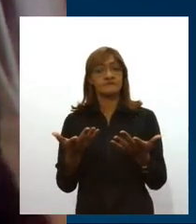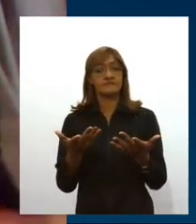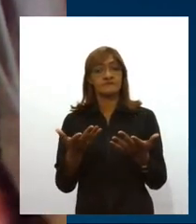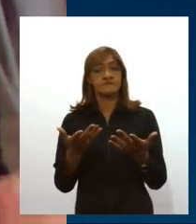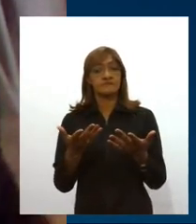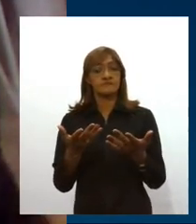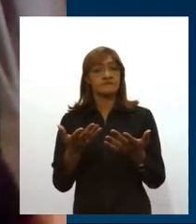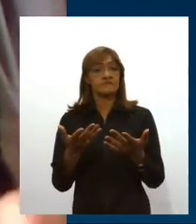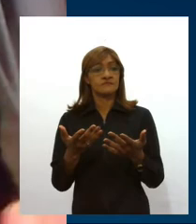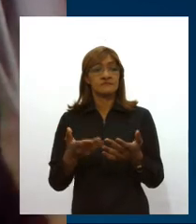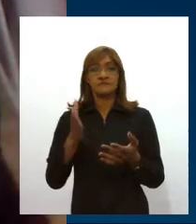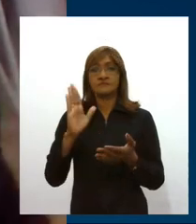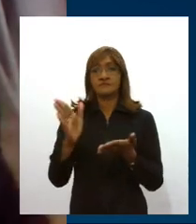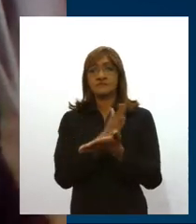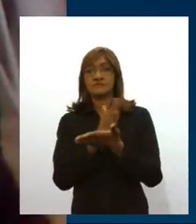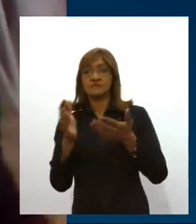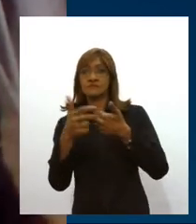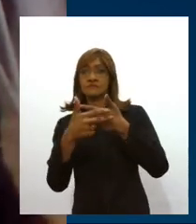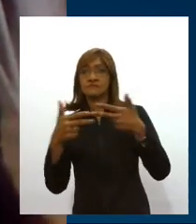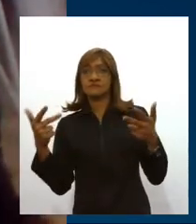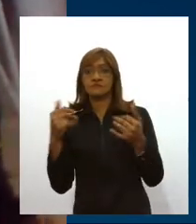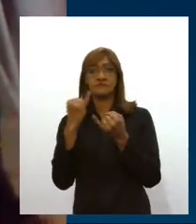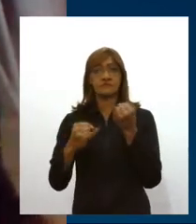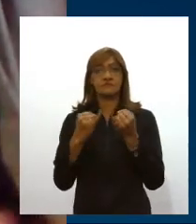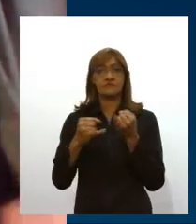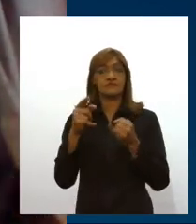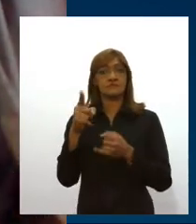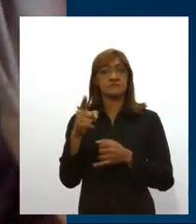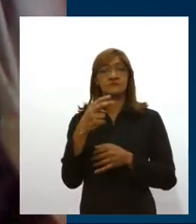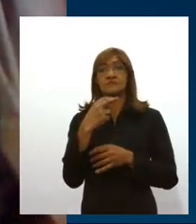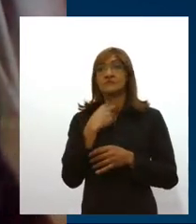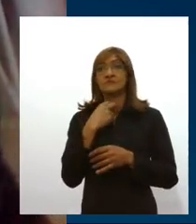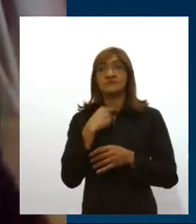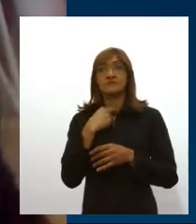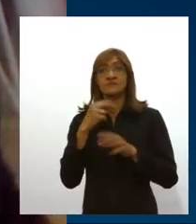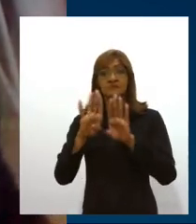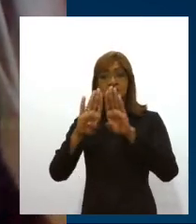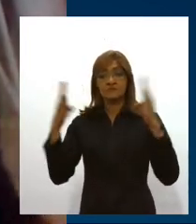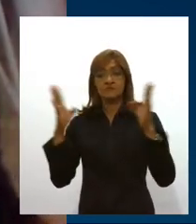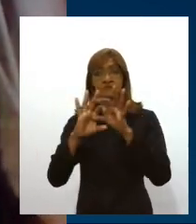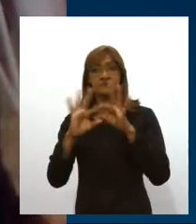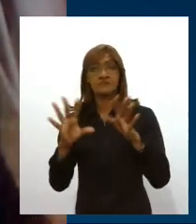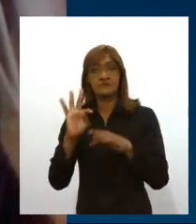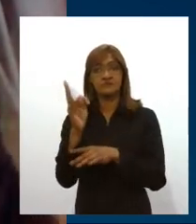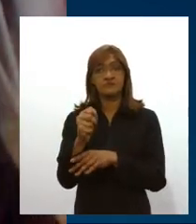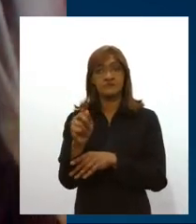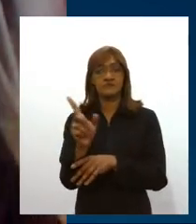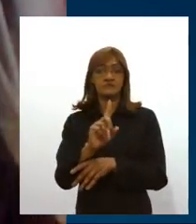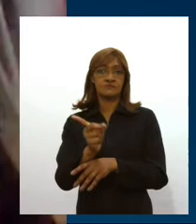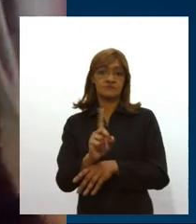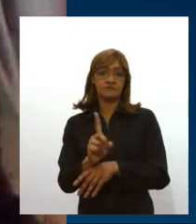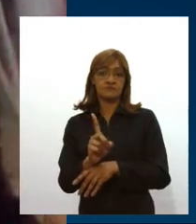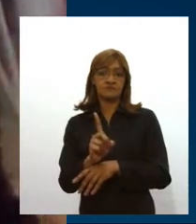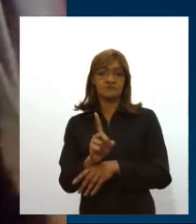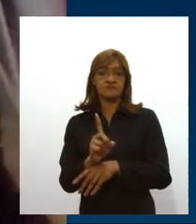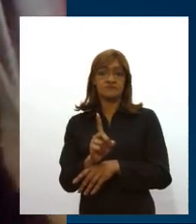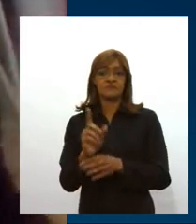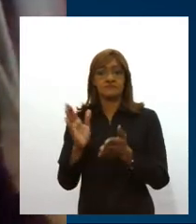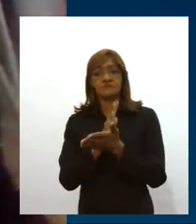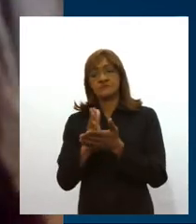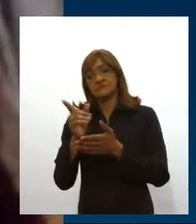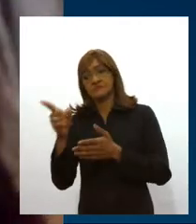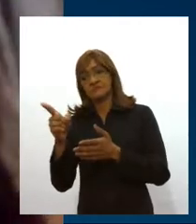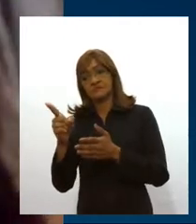Apesar de algumas coisas serem semelhantes, você não pode abrir tudo de uma vez. É necessário você sacrificar uns setores